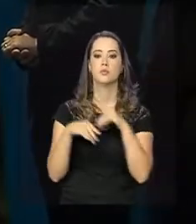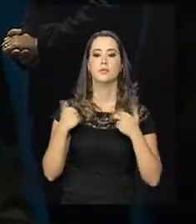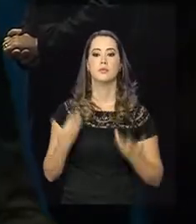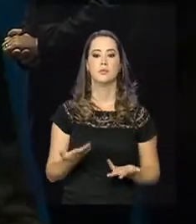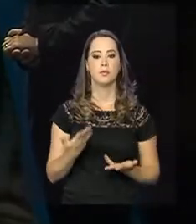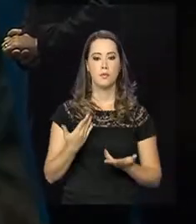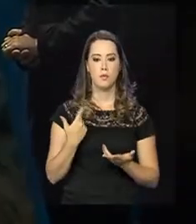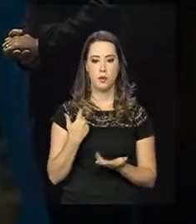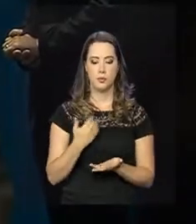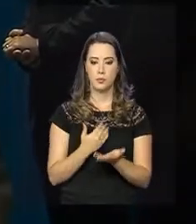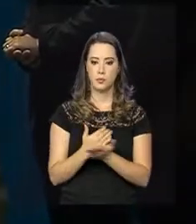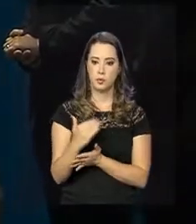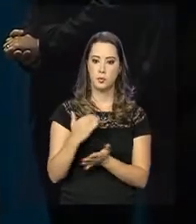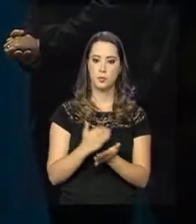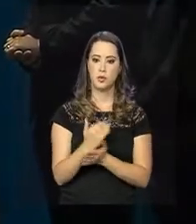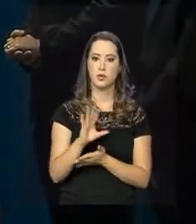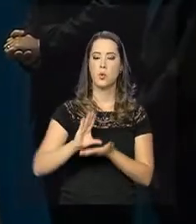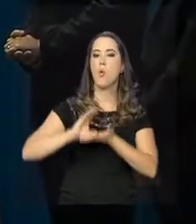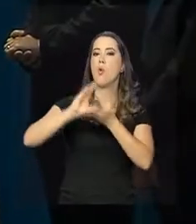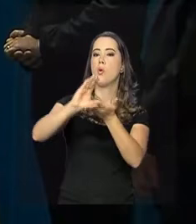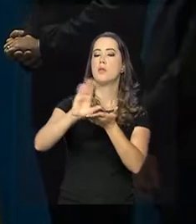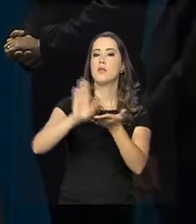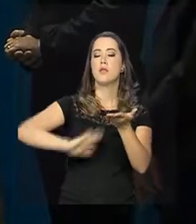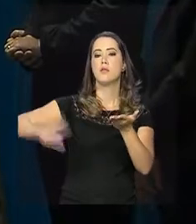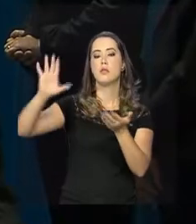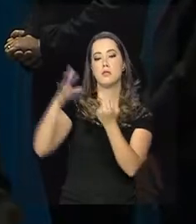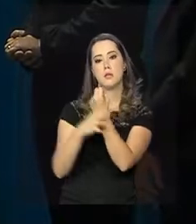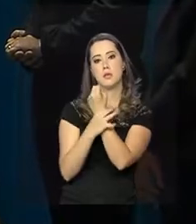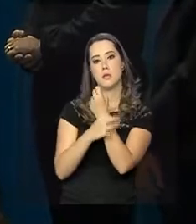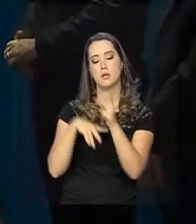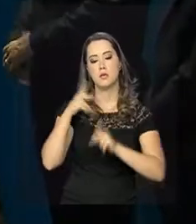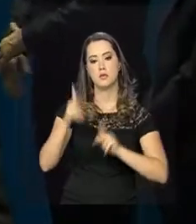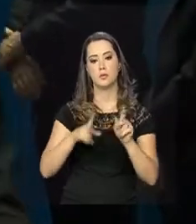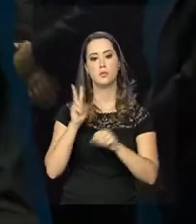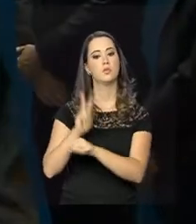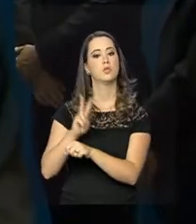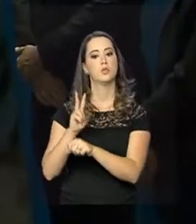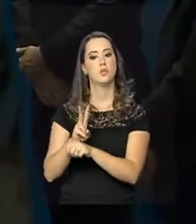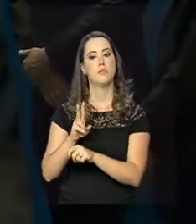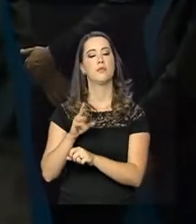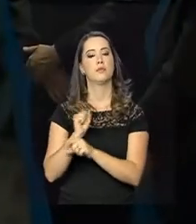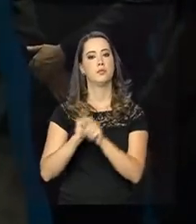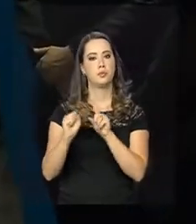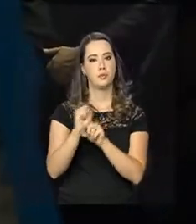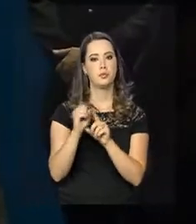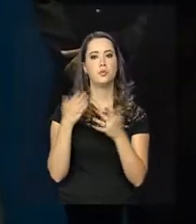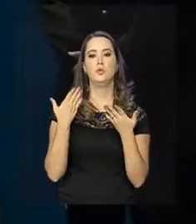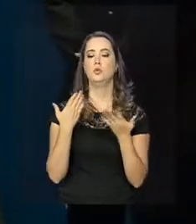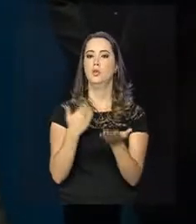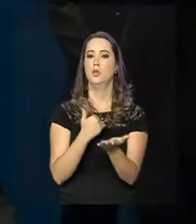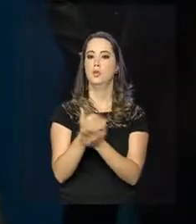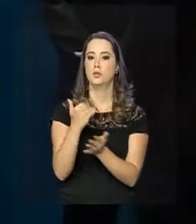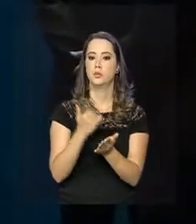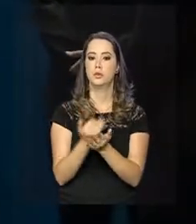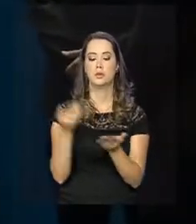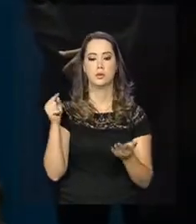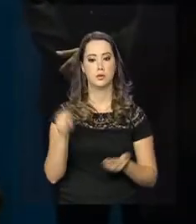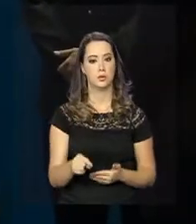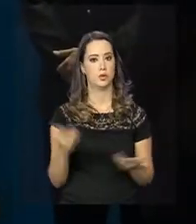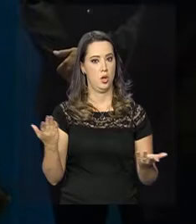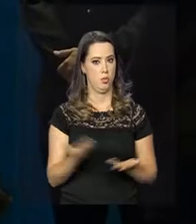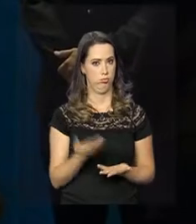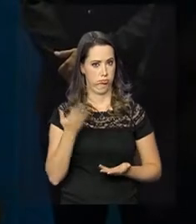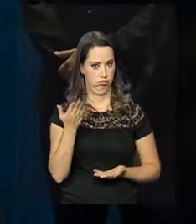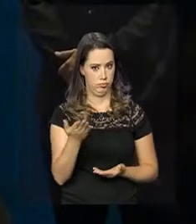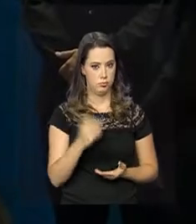aí entra a questão do Conselho Nacional de Segurança Pública e de Defesa Social, que vai ser instituído hoje. Esse Conselho, ele vai